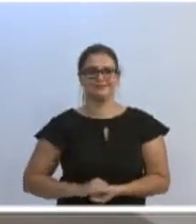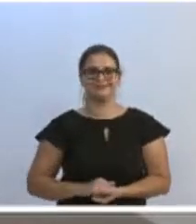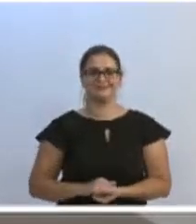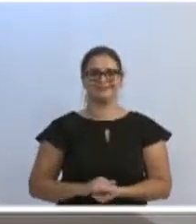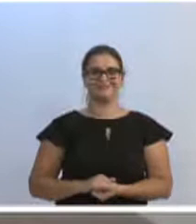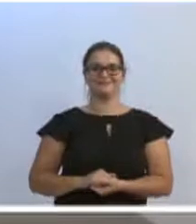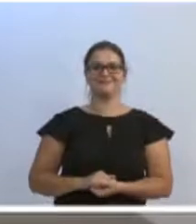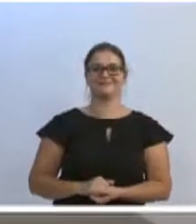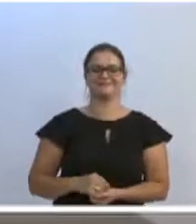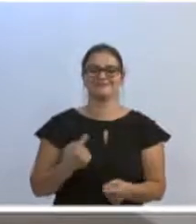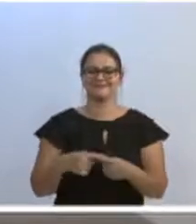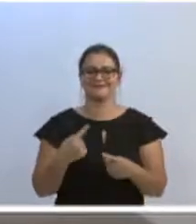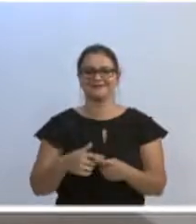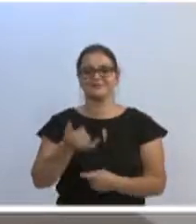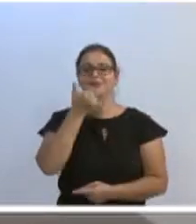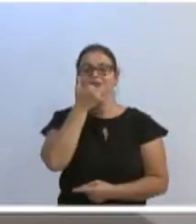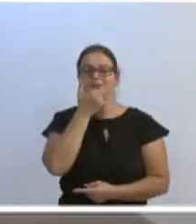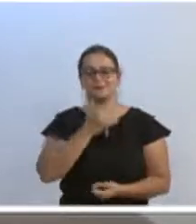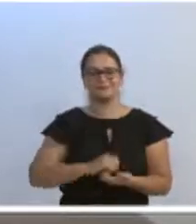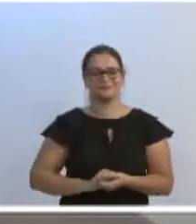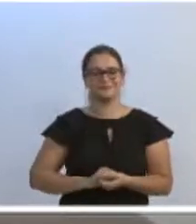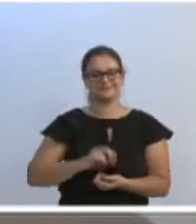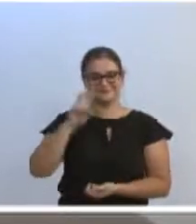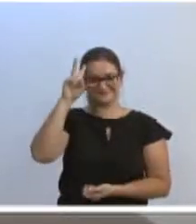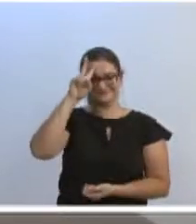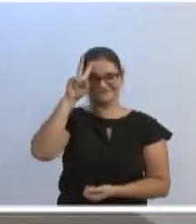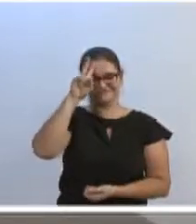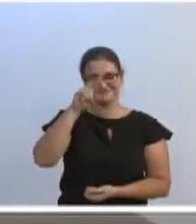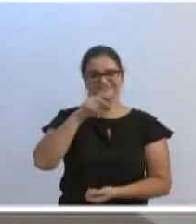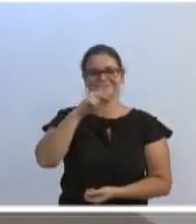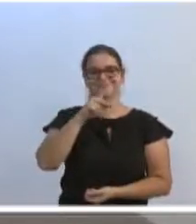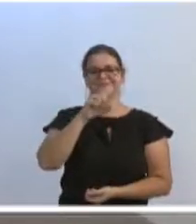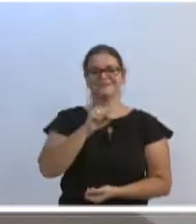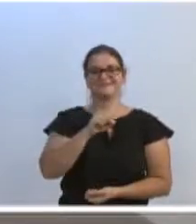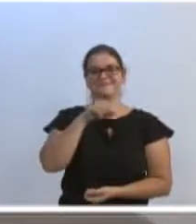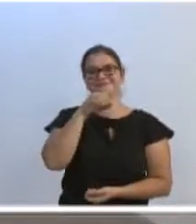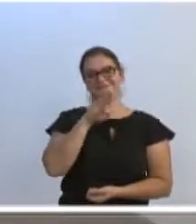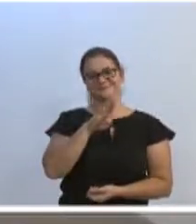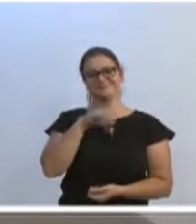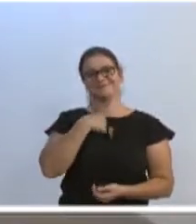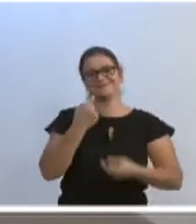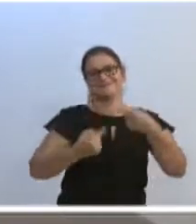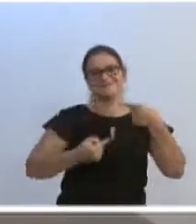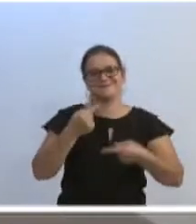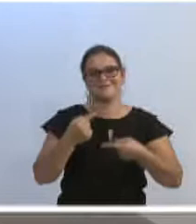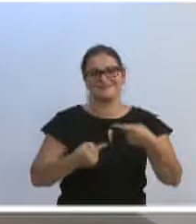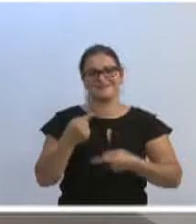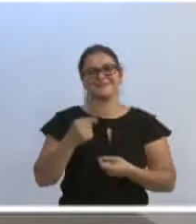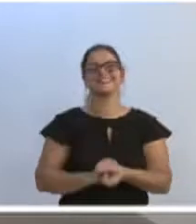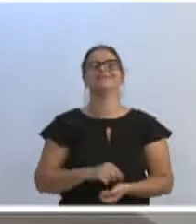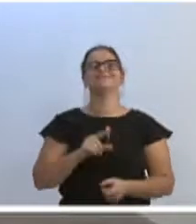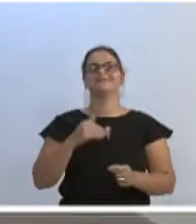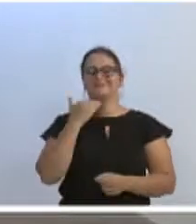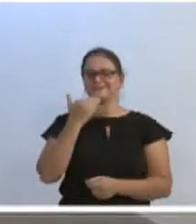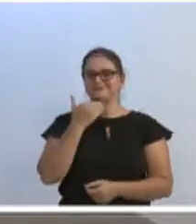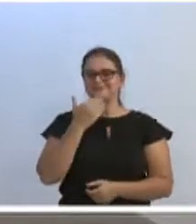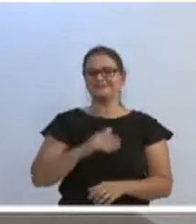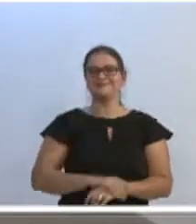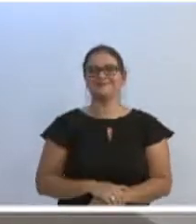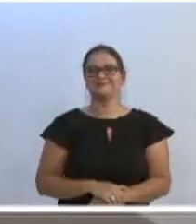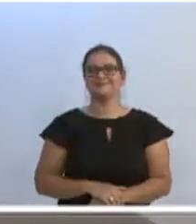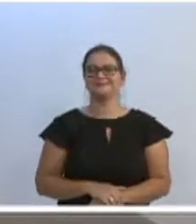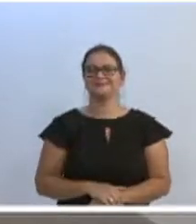lembrei um pouco da história, quando entrei no PSB e quando nós discutíamos aquilo que parecia improvável quando eu era